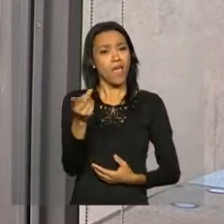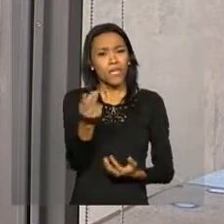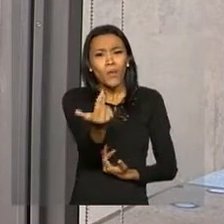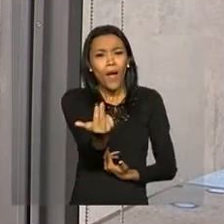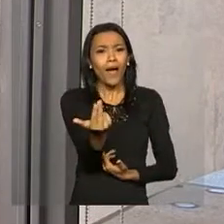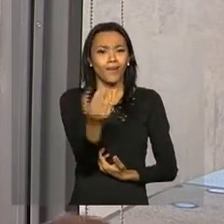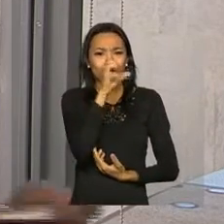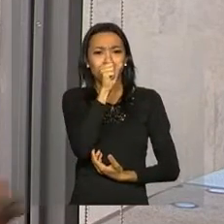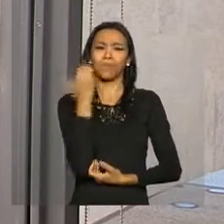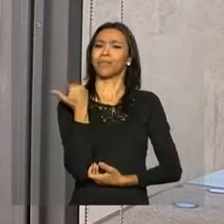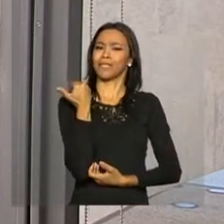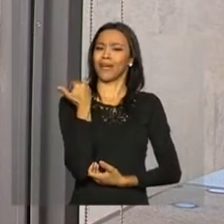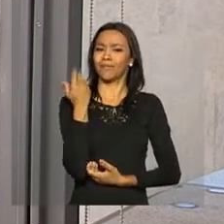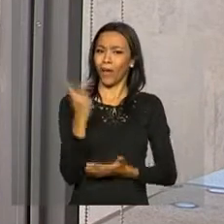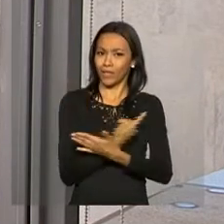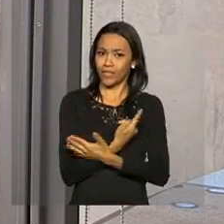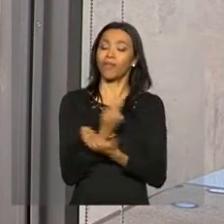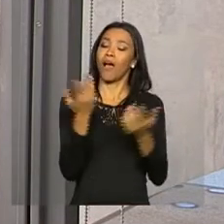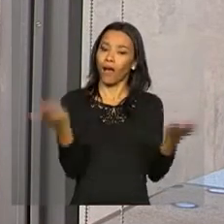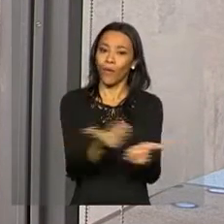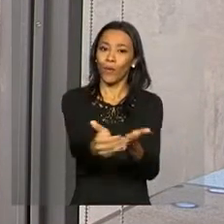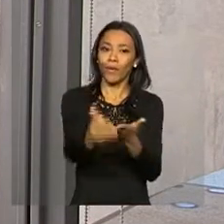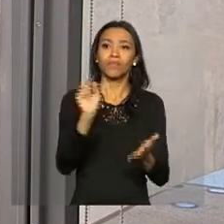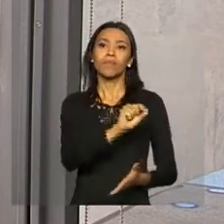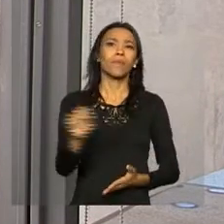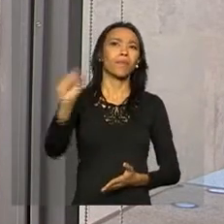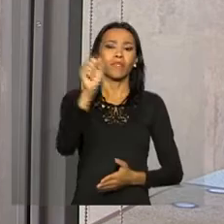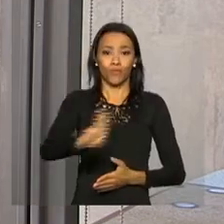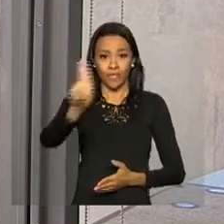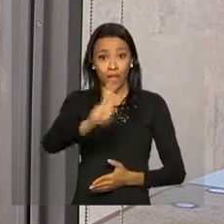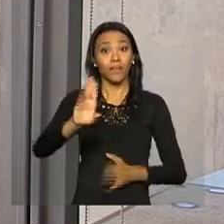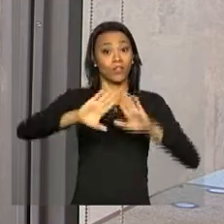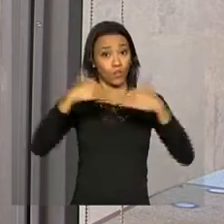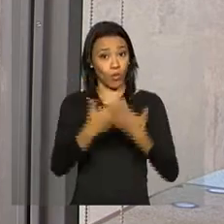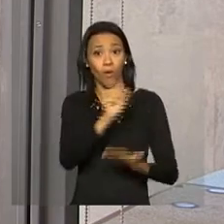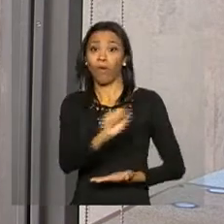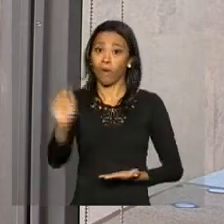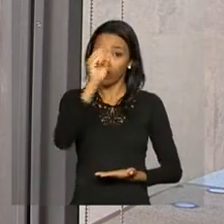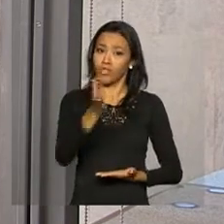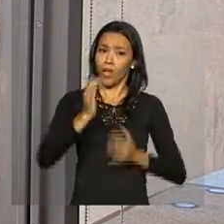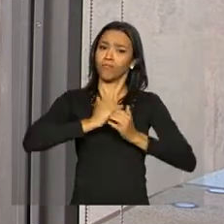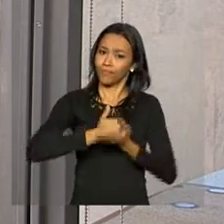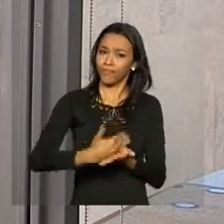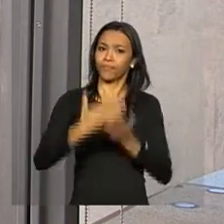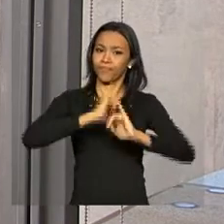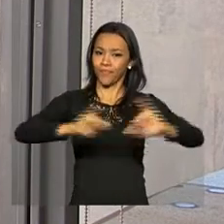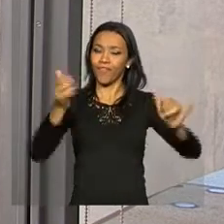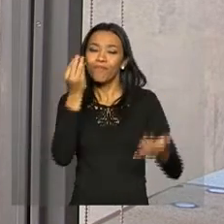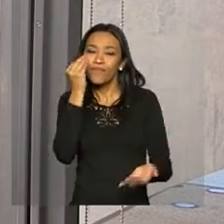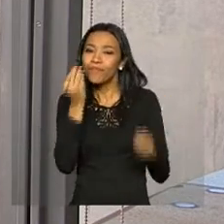aconteceu no último sábado, agora também, nas escolas e universidades de todo o país. Essa campanha já está no ar e nós vamos agora